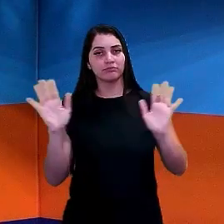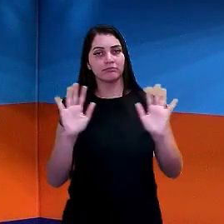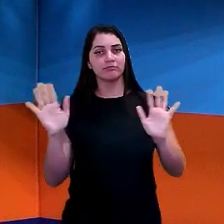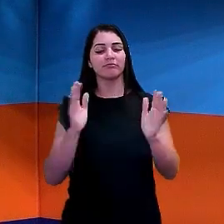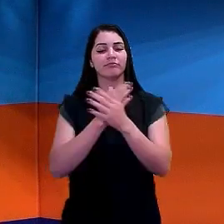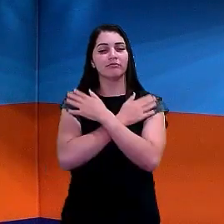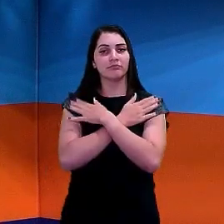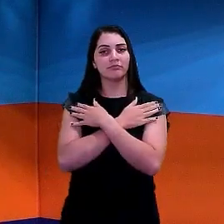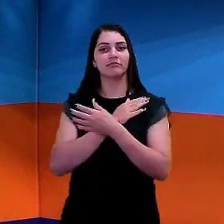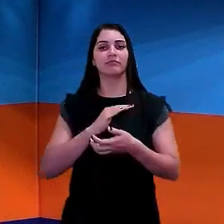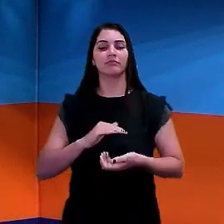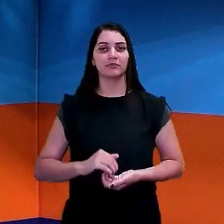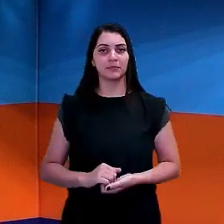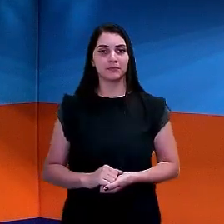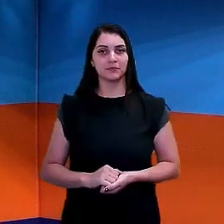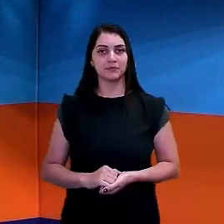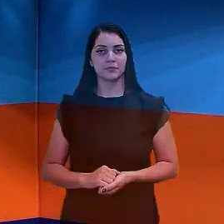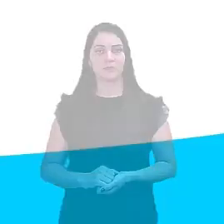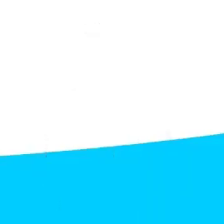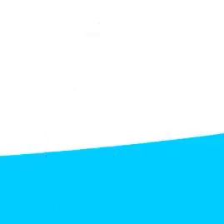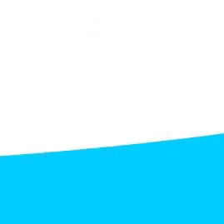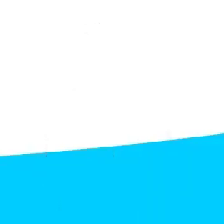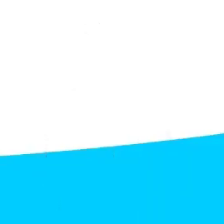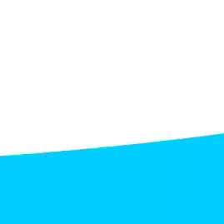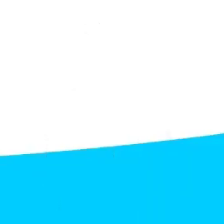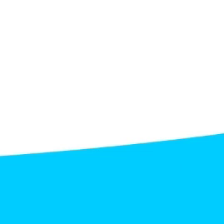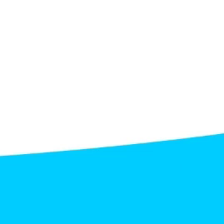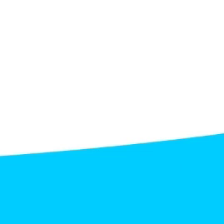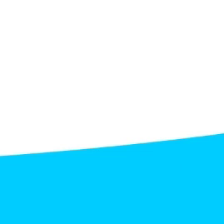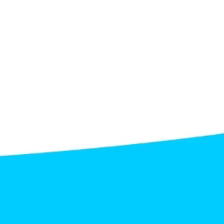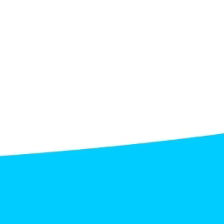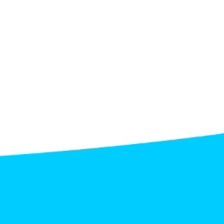abraço e até a próxima. Tchau, tchau.